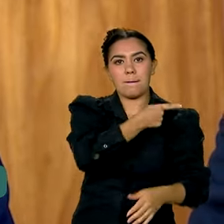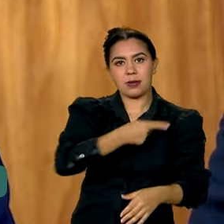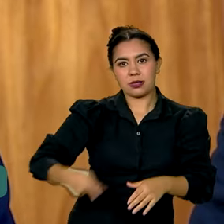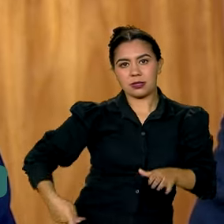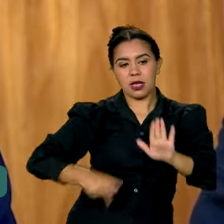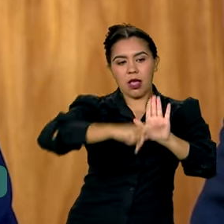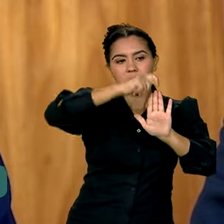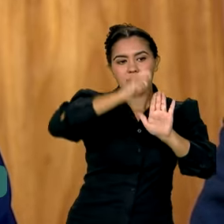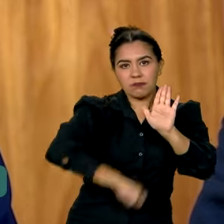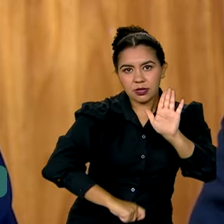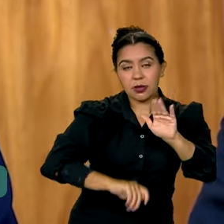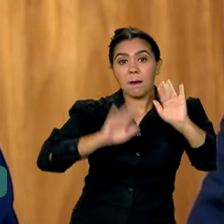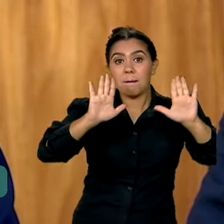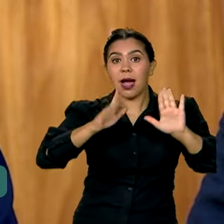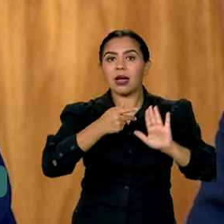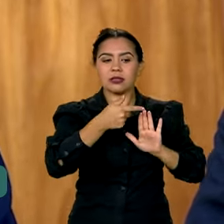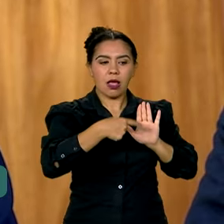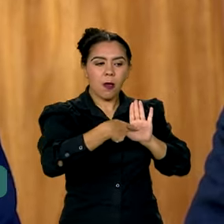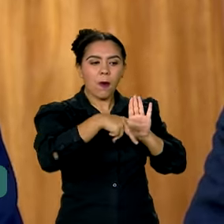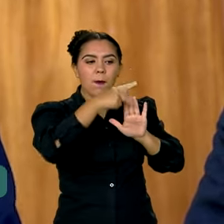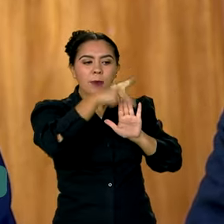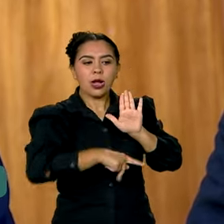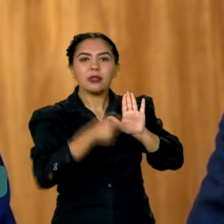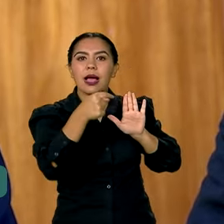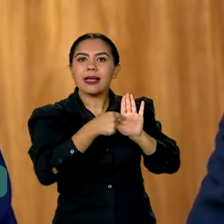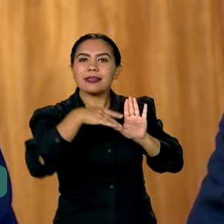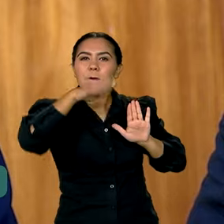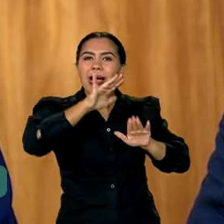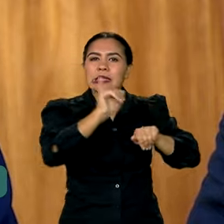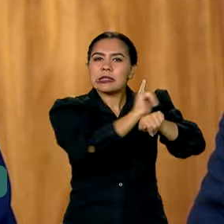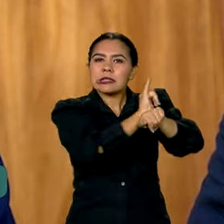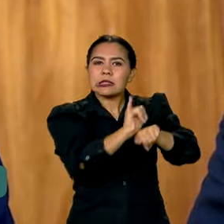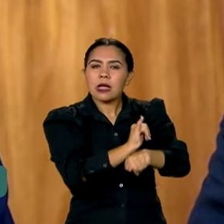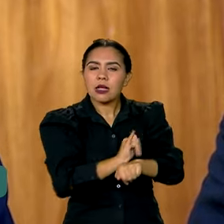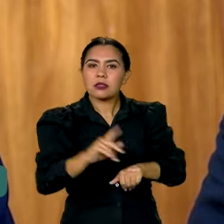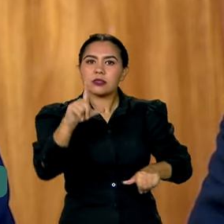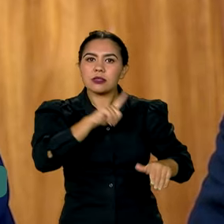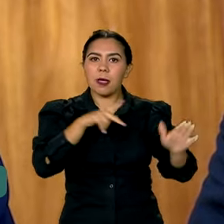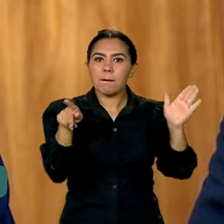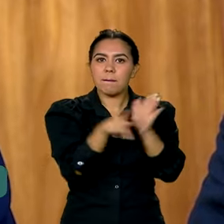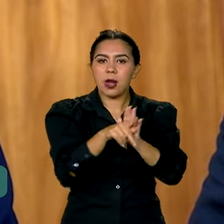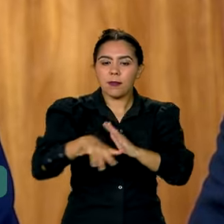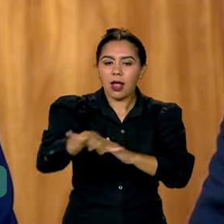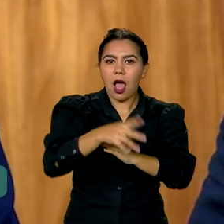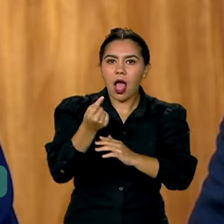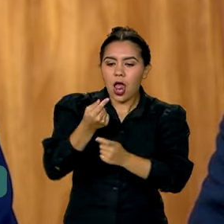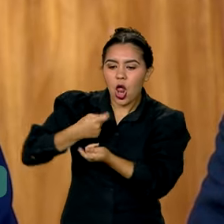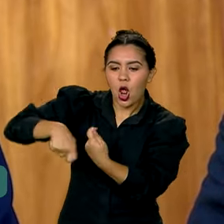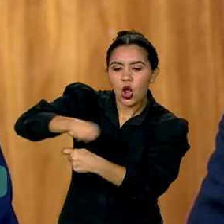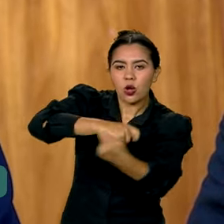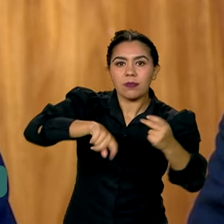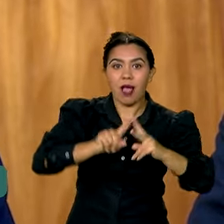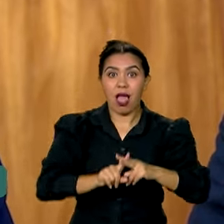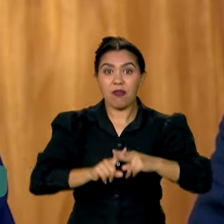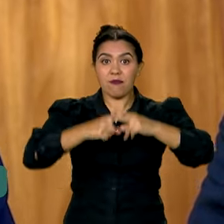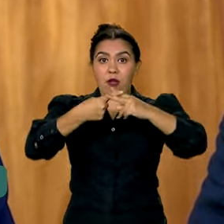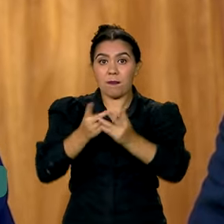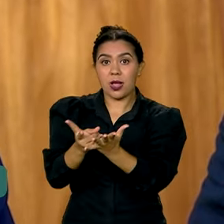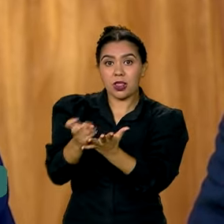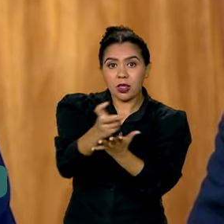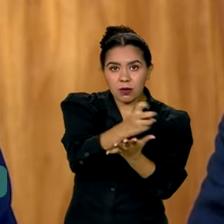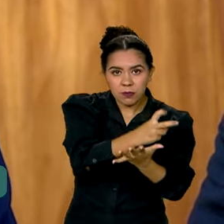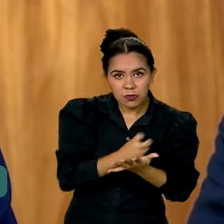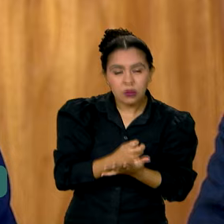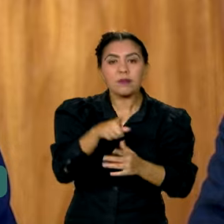o projeto mais estratégico da área econômica é a reforma tributária, dado o impacto que isso